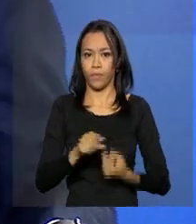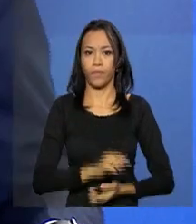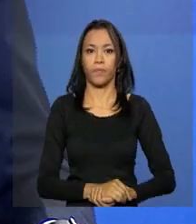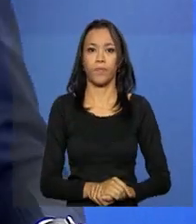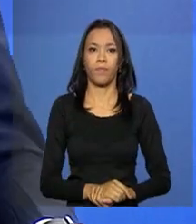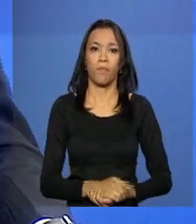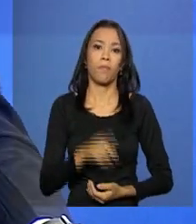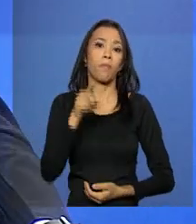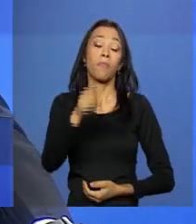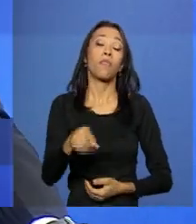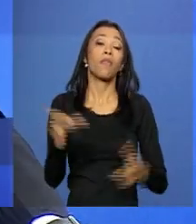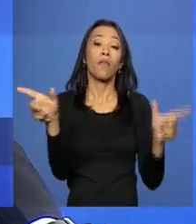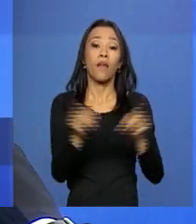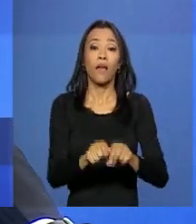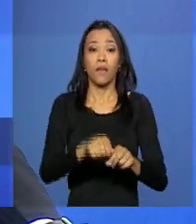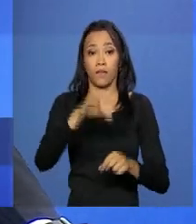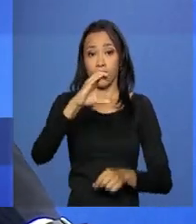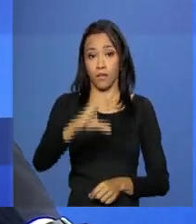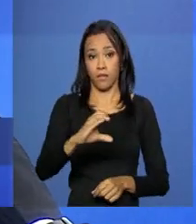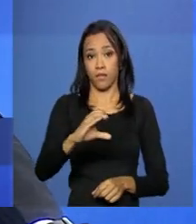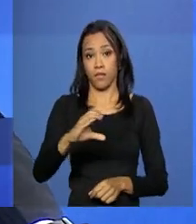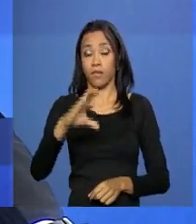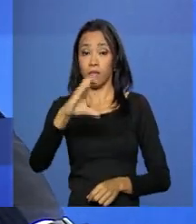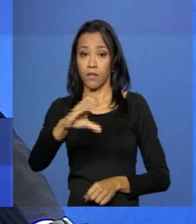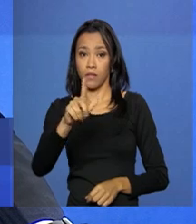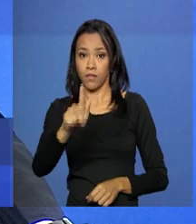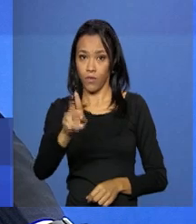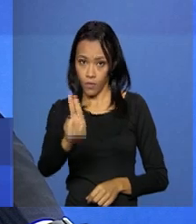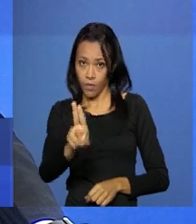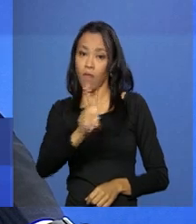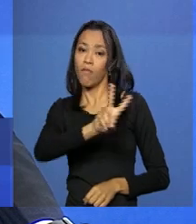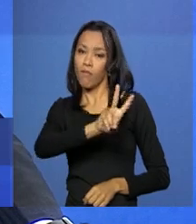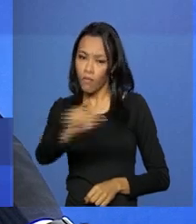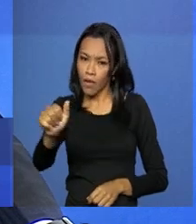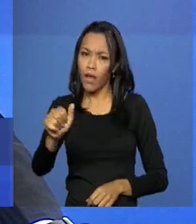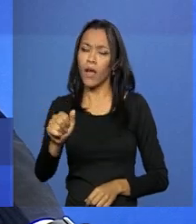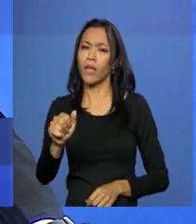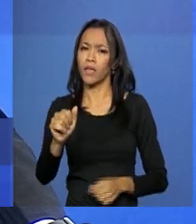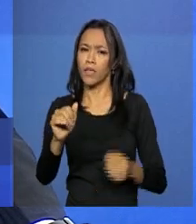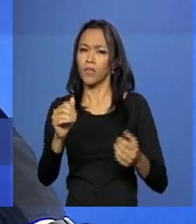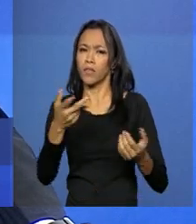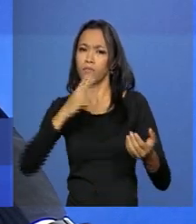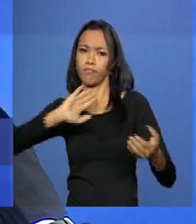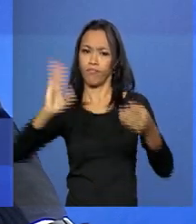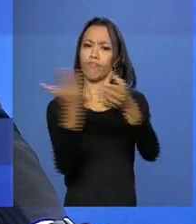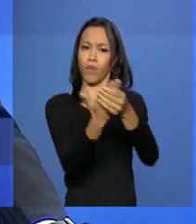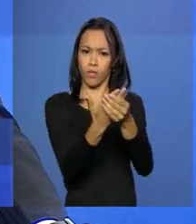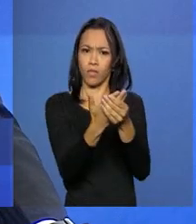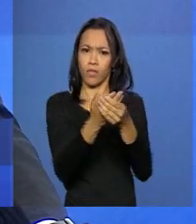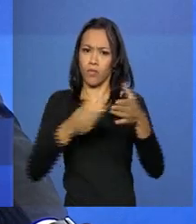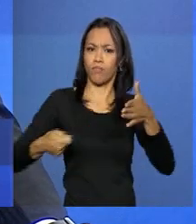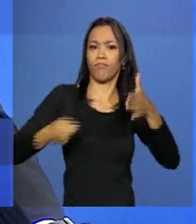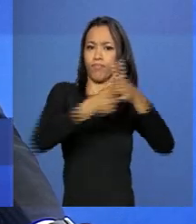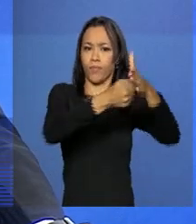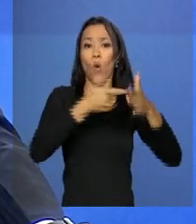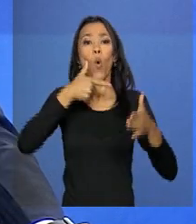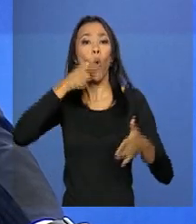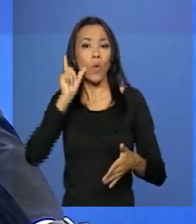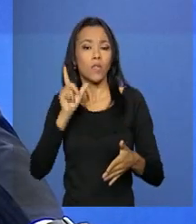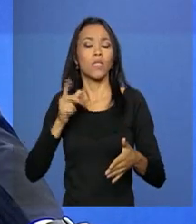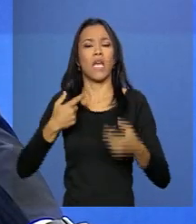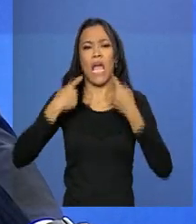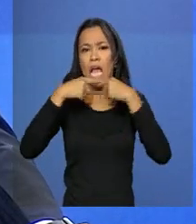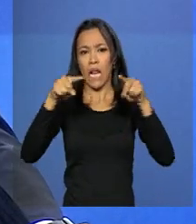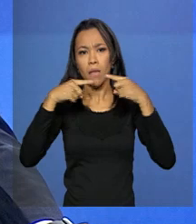A Advocacia-Geral da União entrou e entrará com algumas ações. Entramos ontem com uma